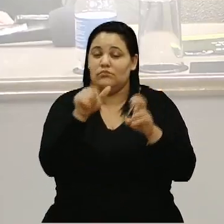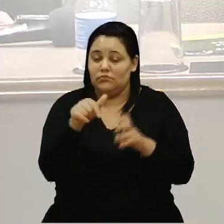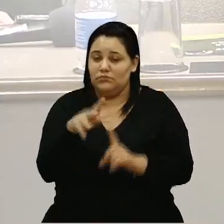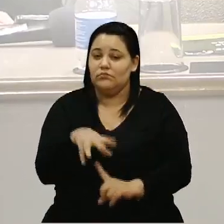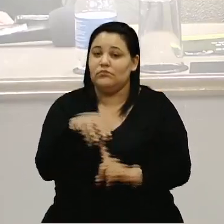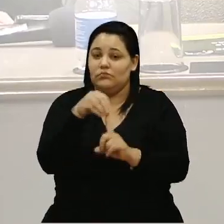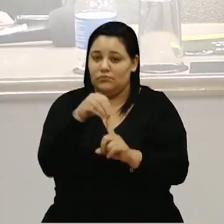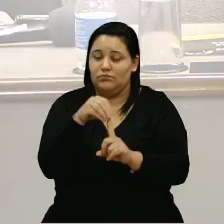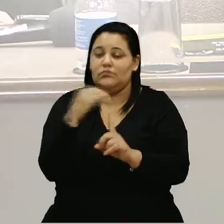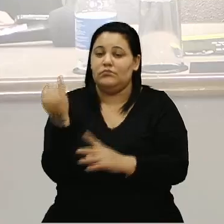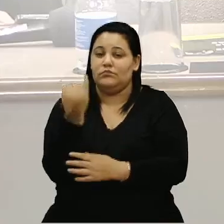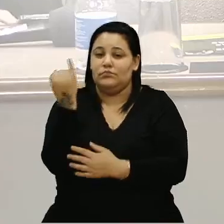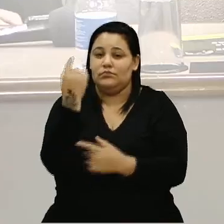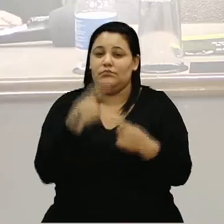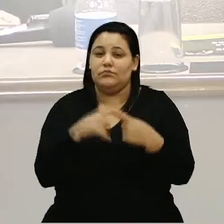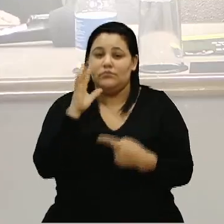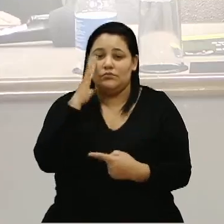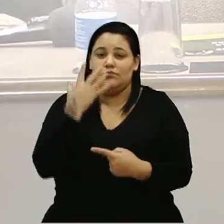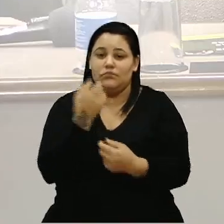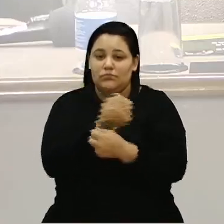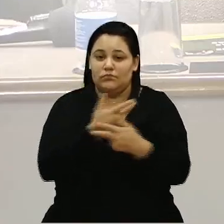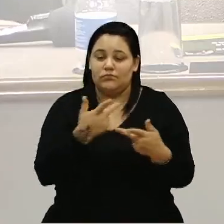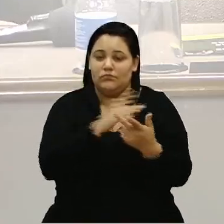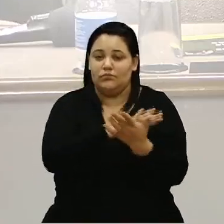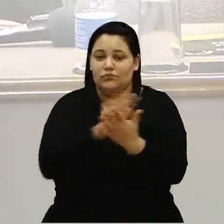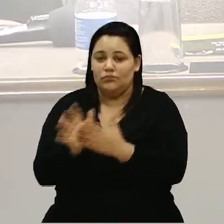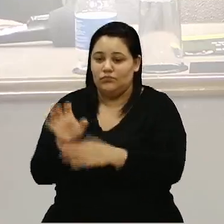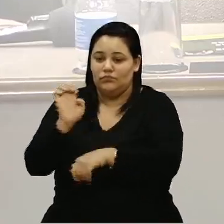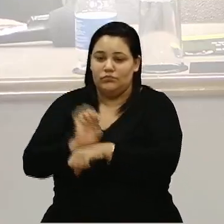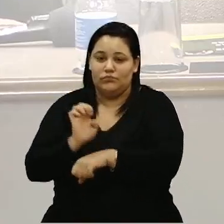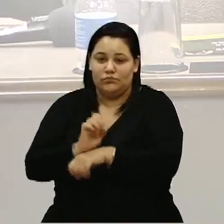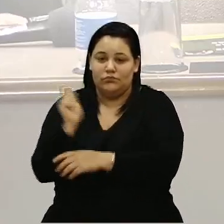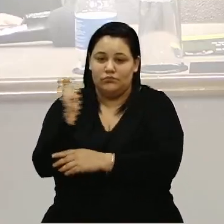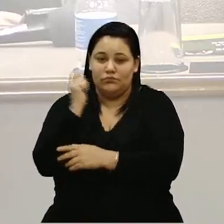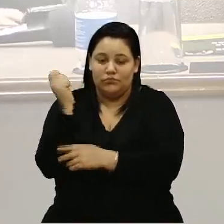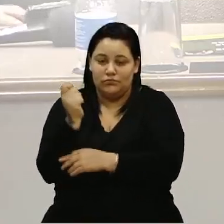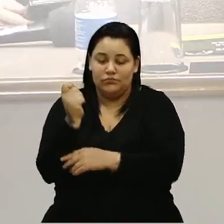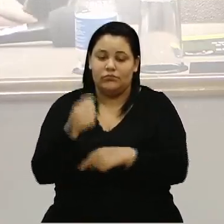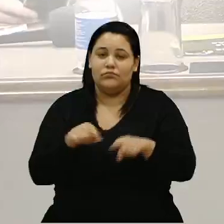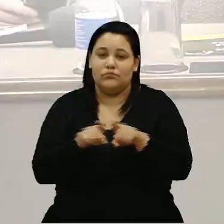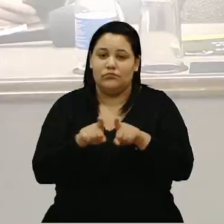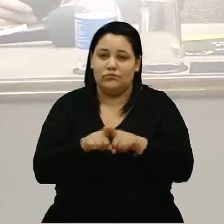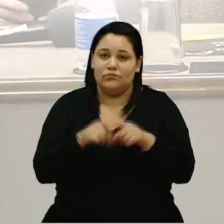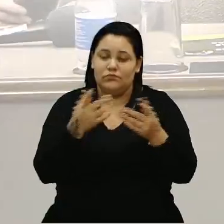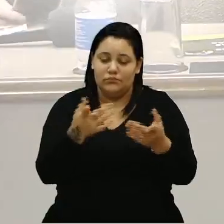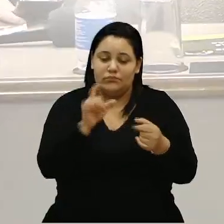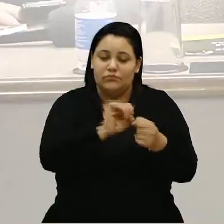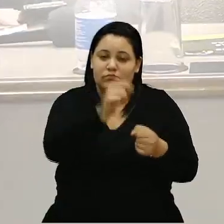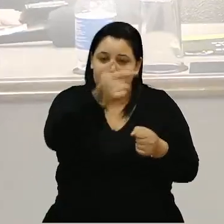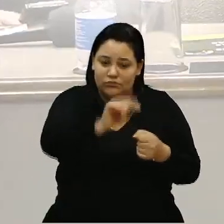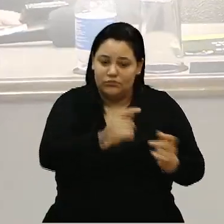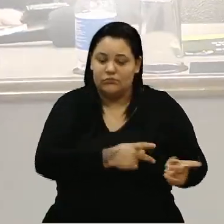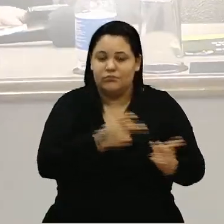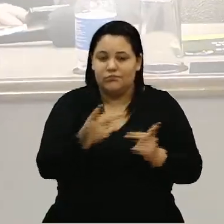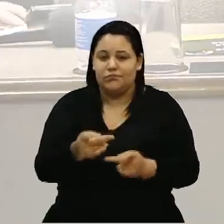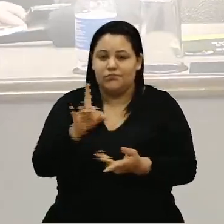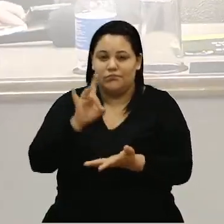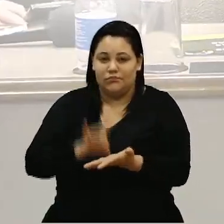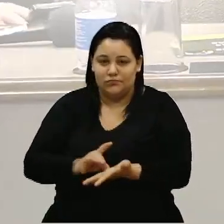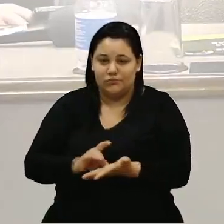dos eventos climáticos que têm assolado o nosso Rio Grande. Então, ratifico o convite e gostaria